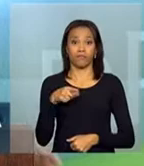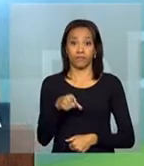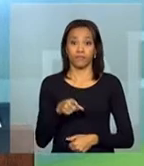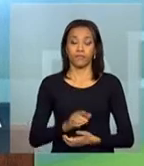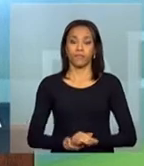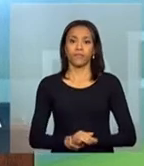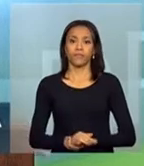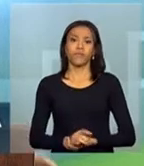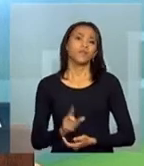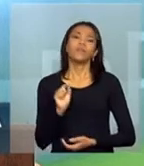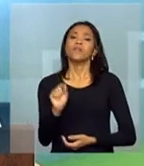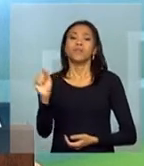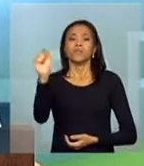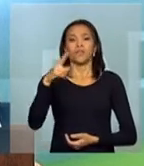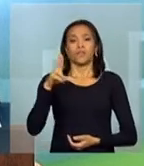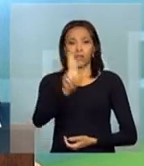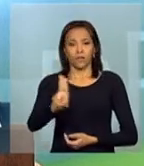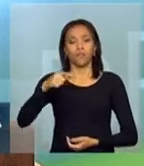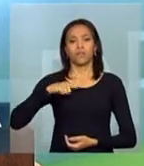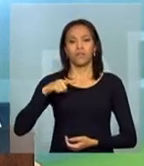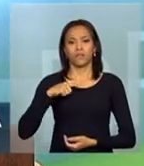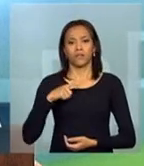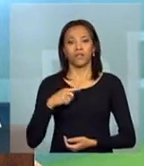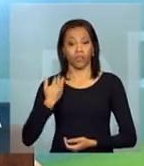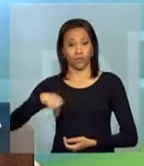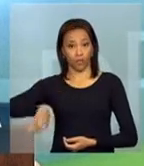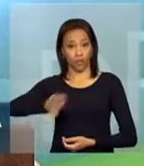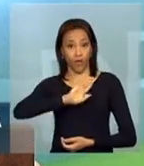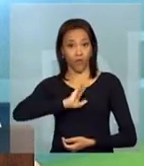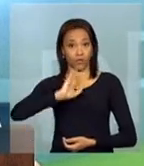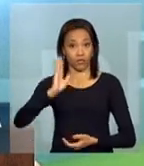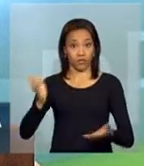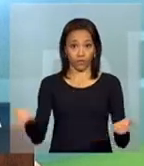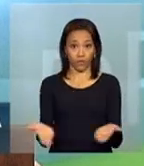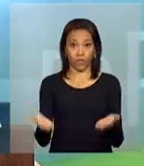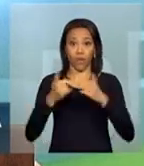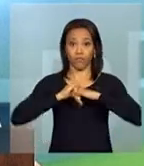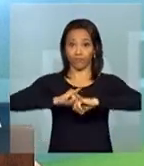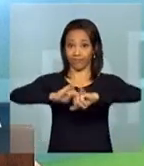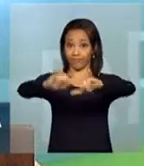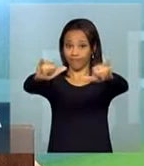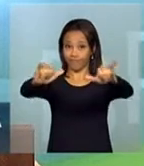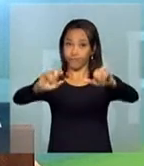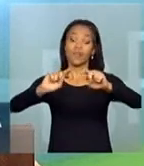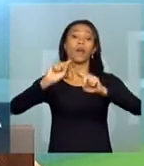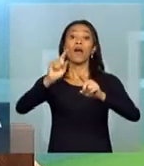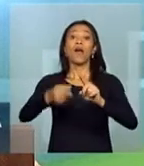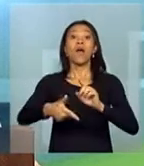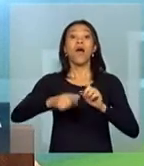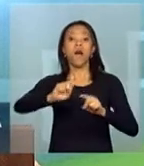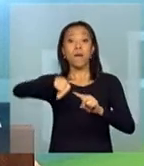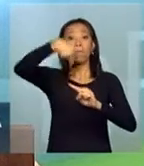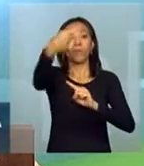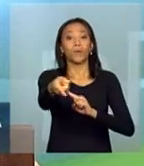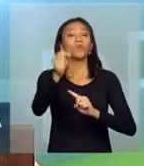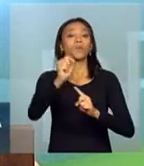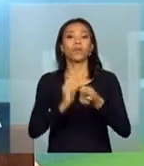de terminais de uso privado, que nós estamos anunciando após aprovação